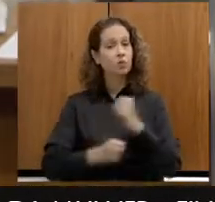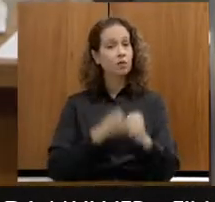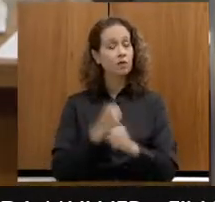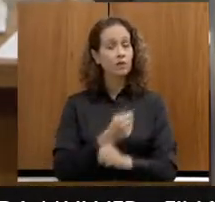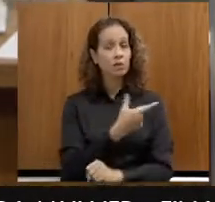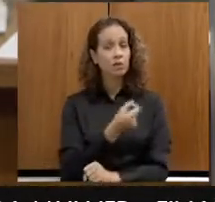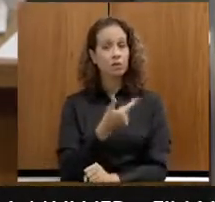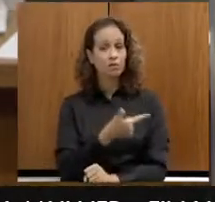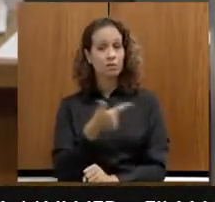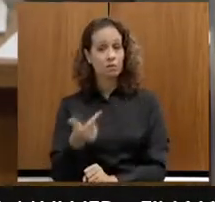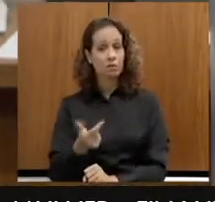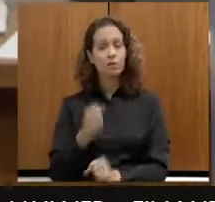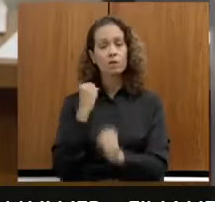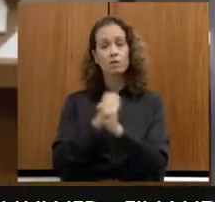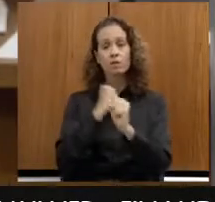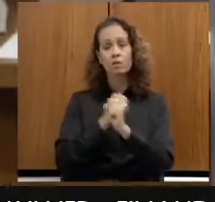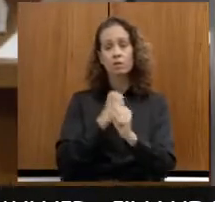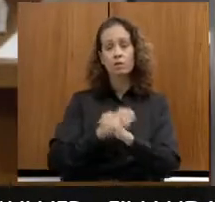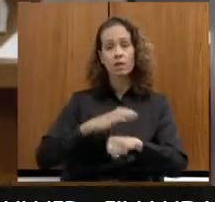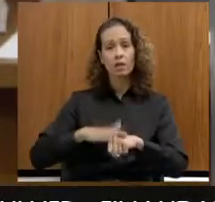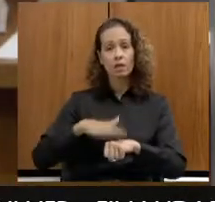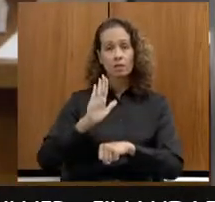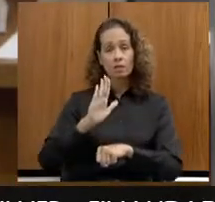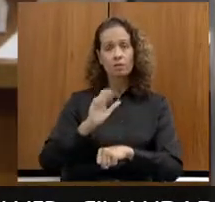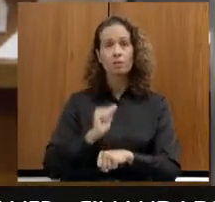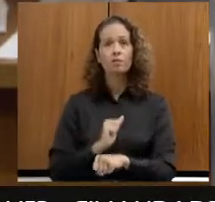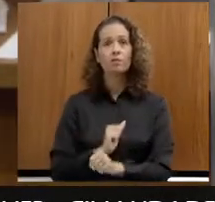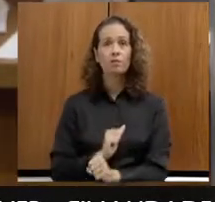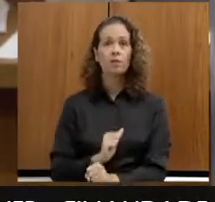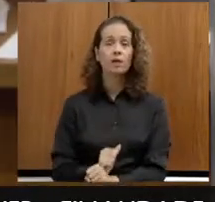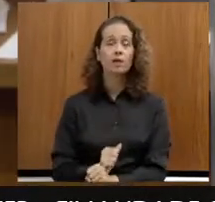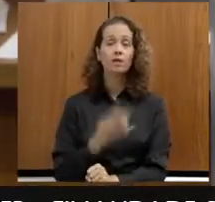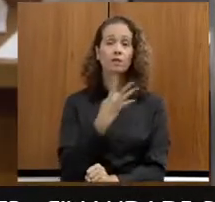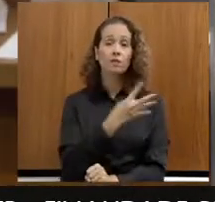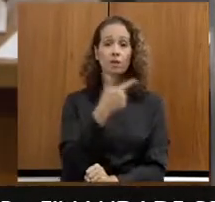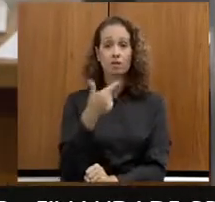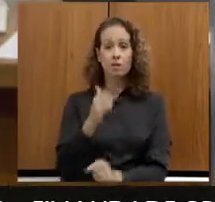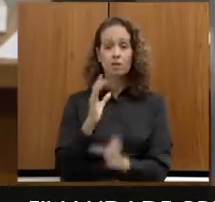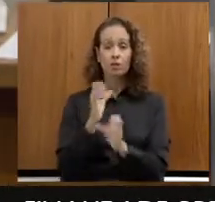construir mais 50, que a gente chama de Cias, em 42 municípios.